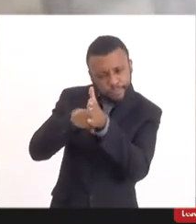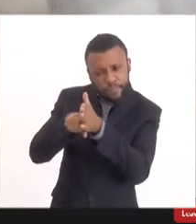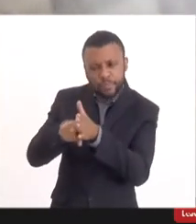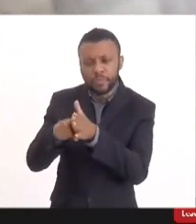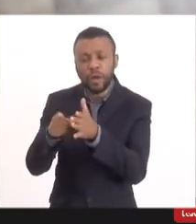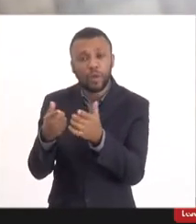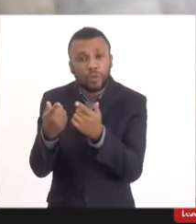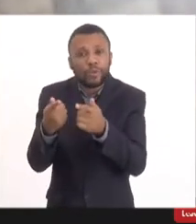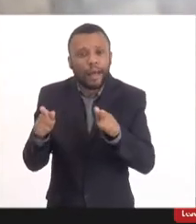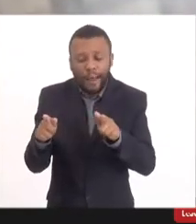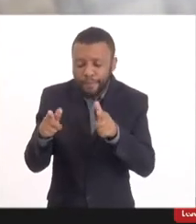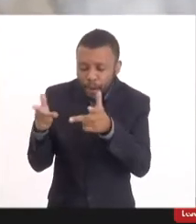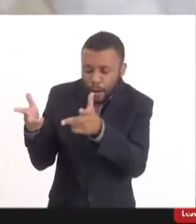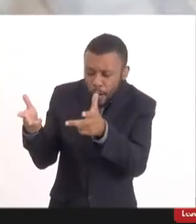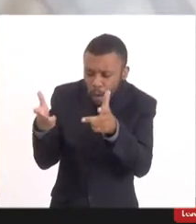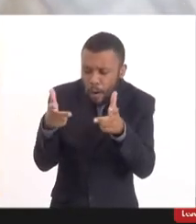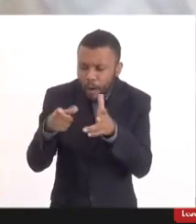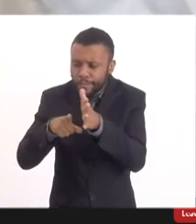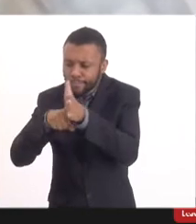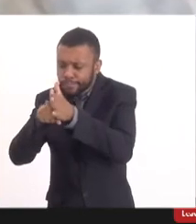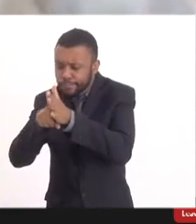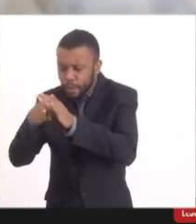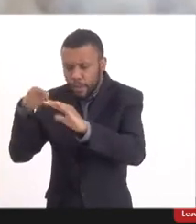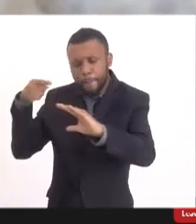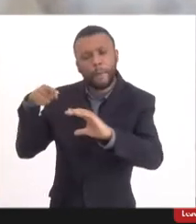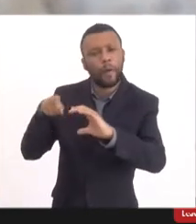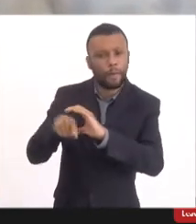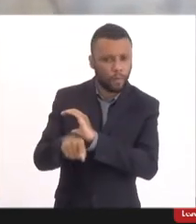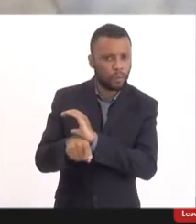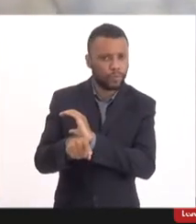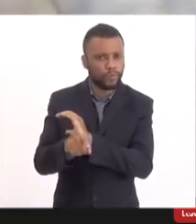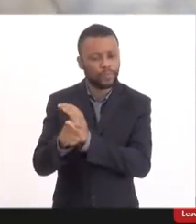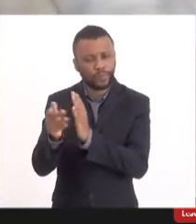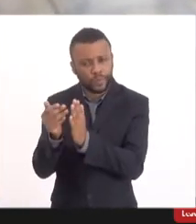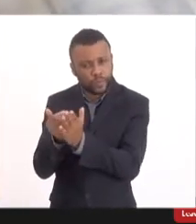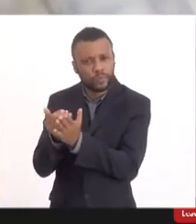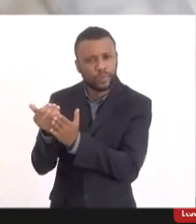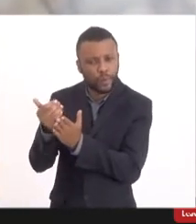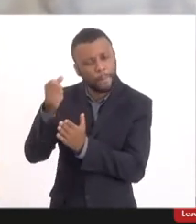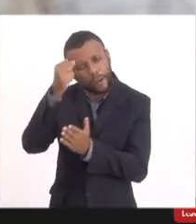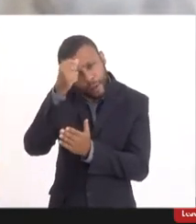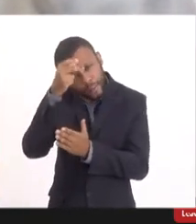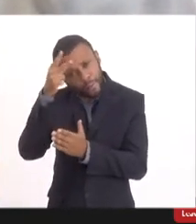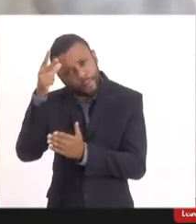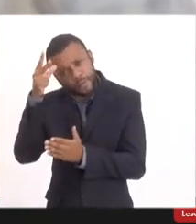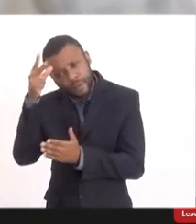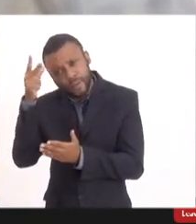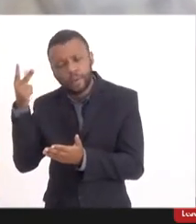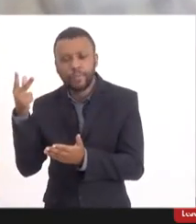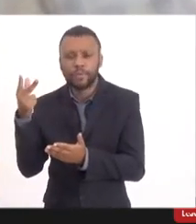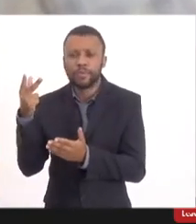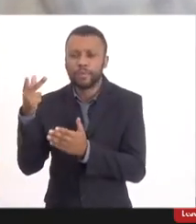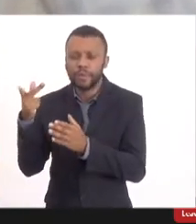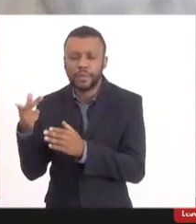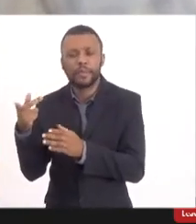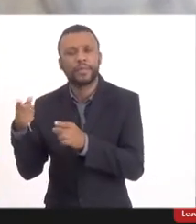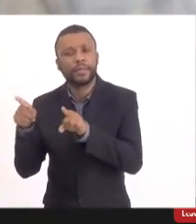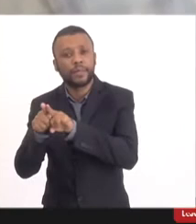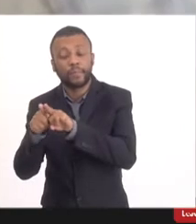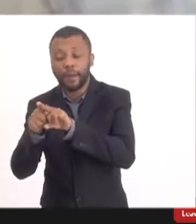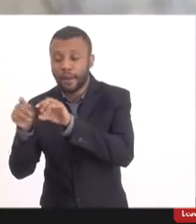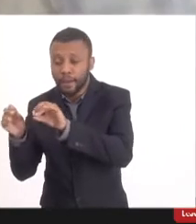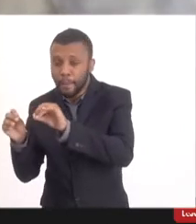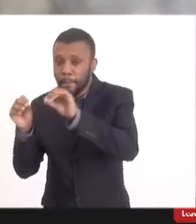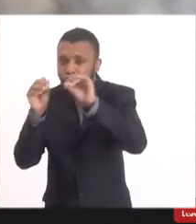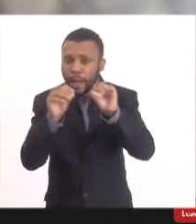investigados, dependendo da gravidade desses eventos adversos, são investigados a princípio pelo município, ele é remetido ao Estado quando se